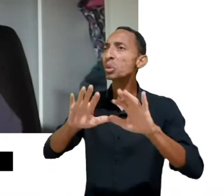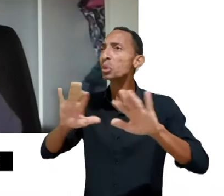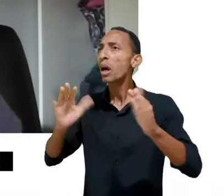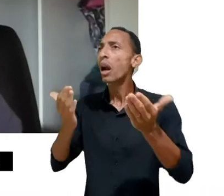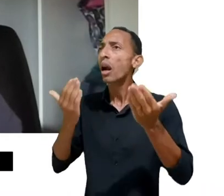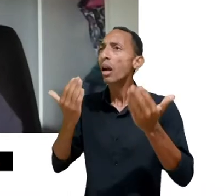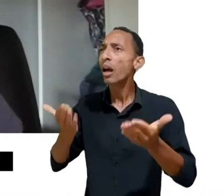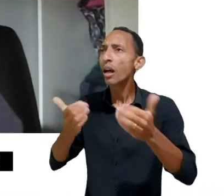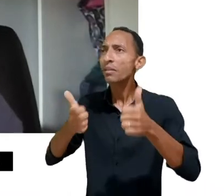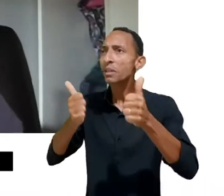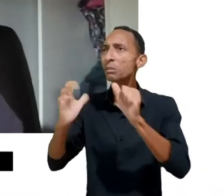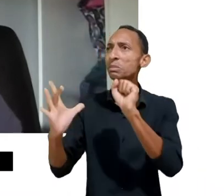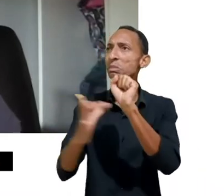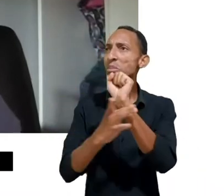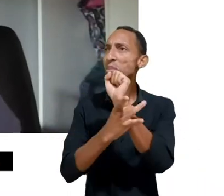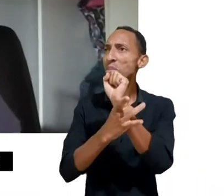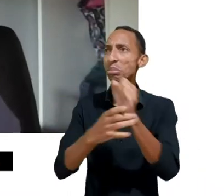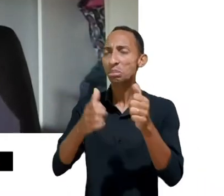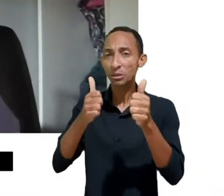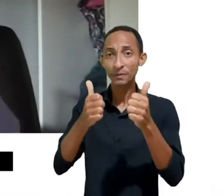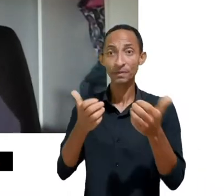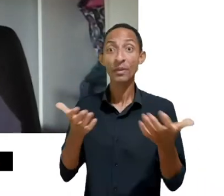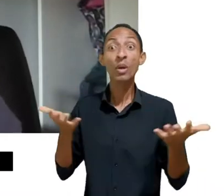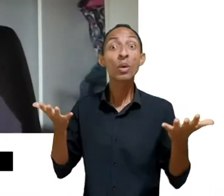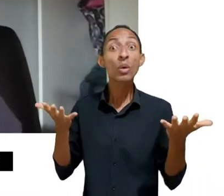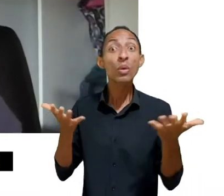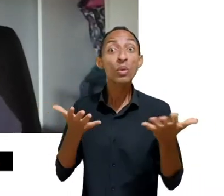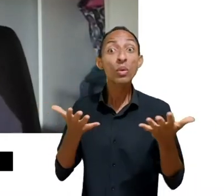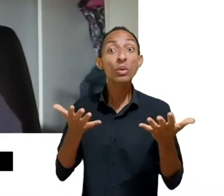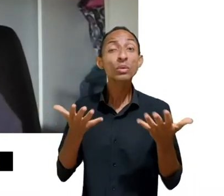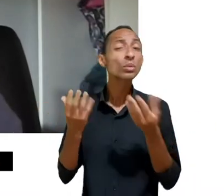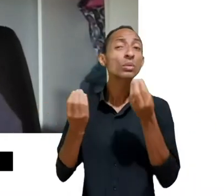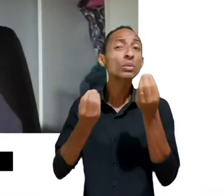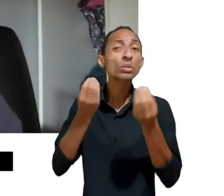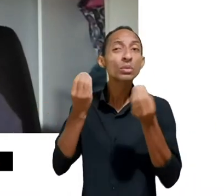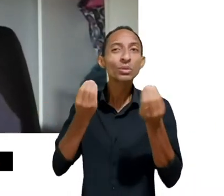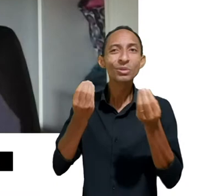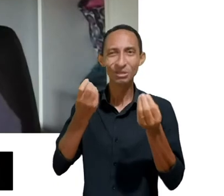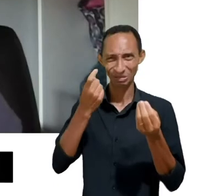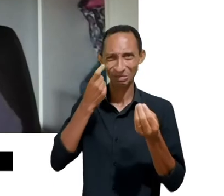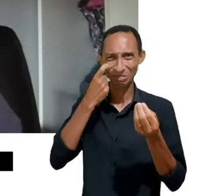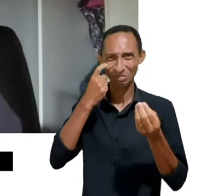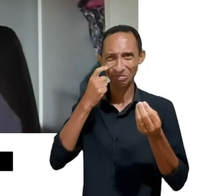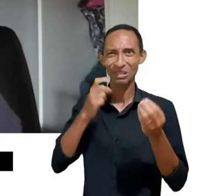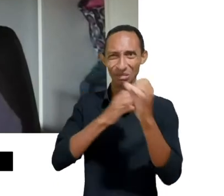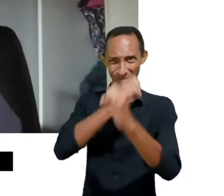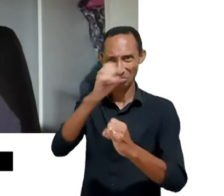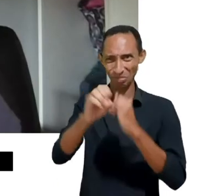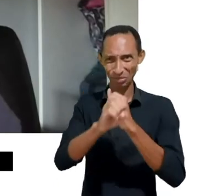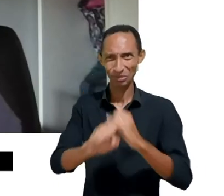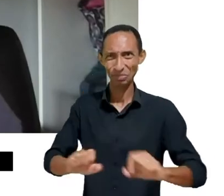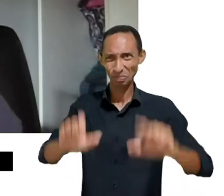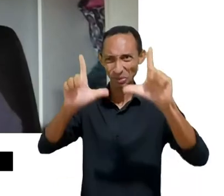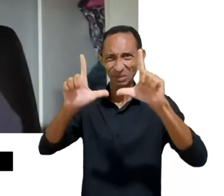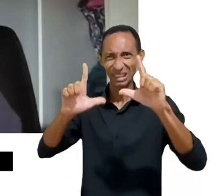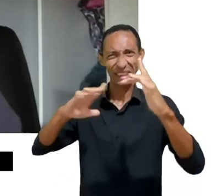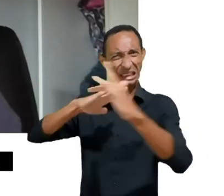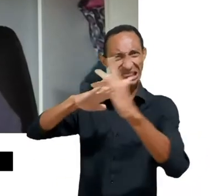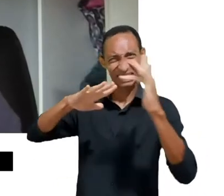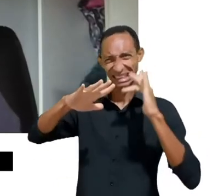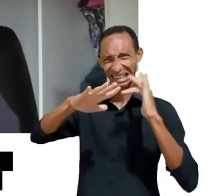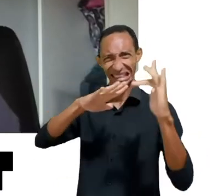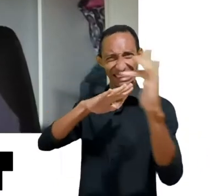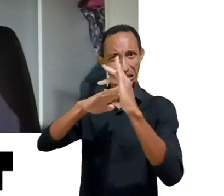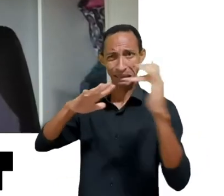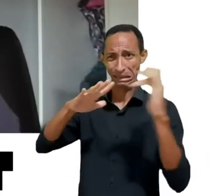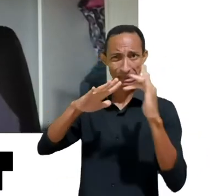a gente tem hoje é uma internet recheada de redes sociais que são monopólios, monopólios de dados e